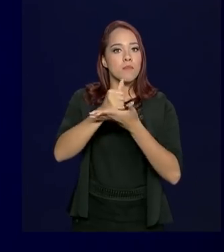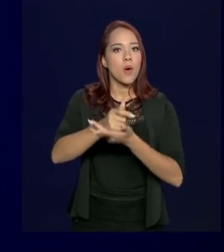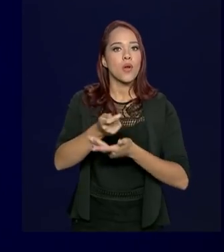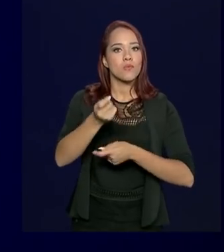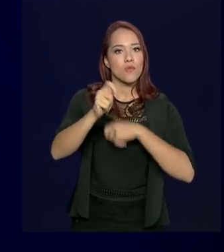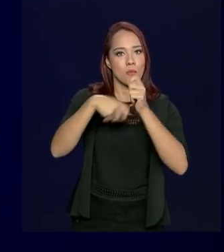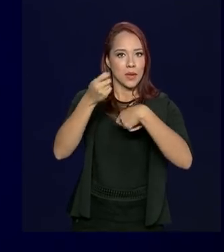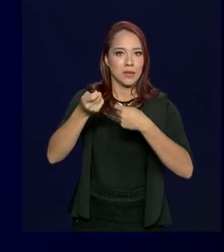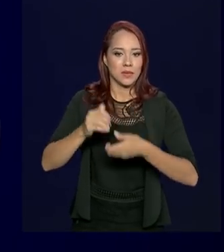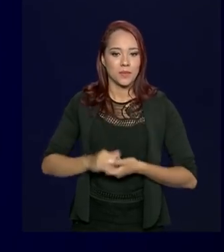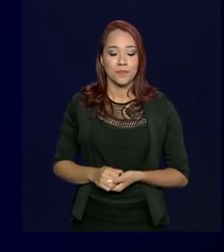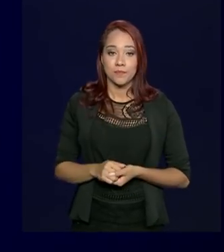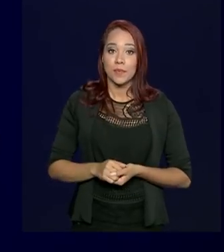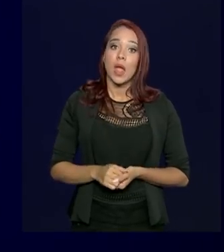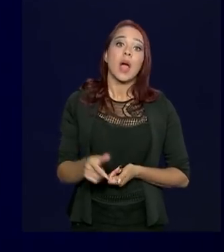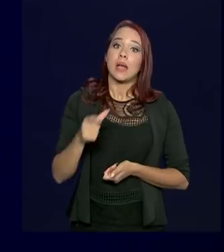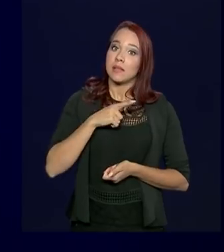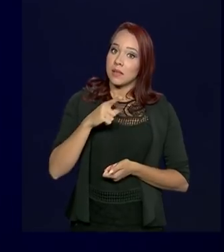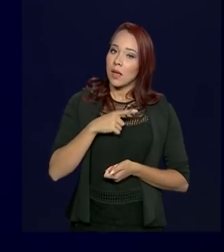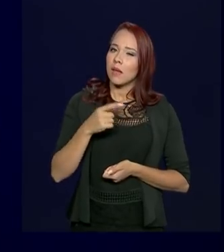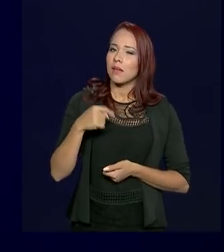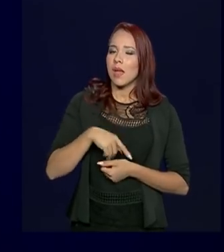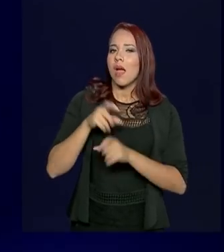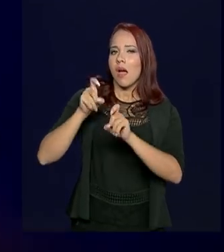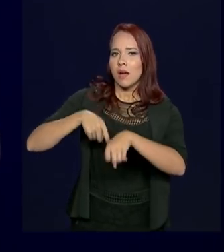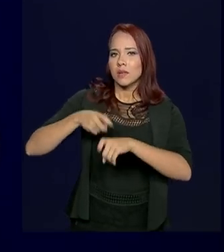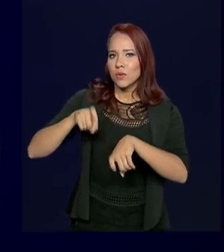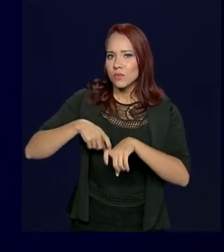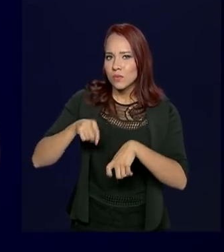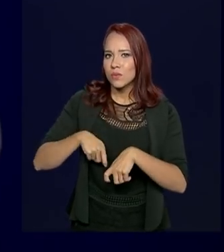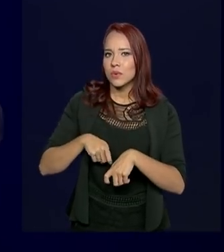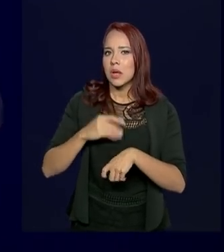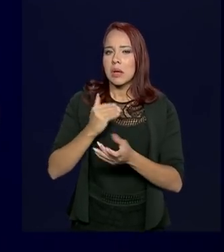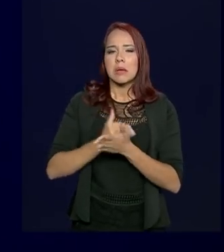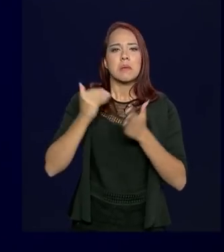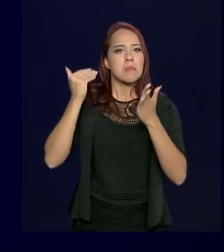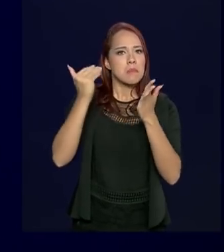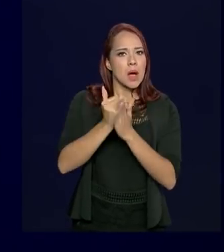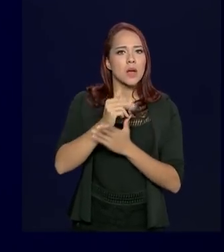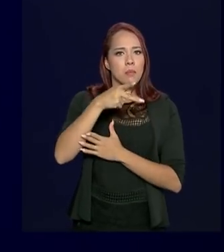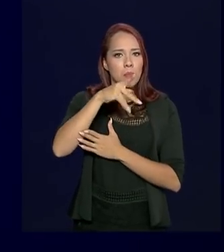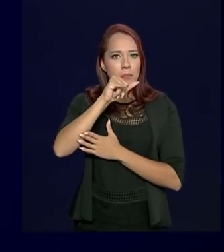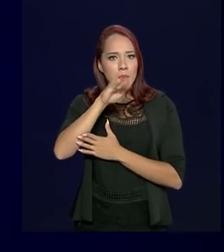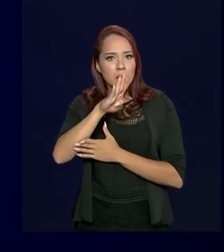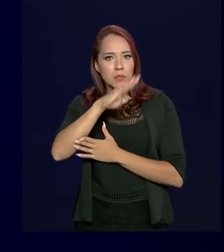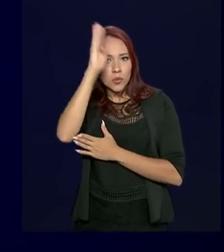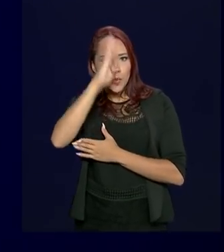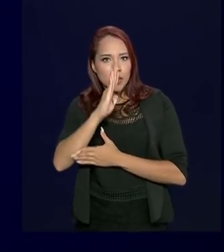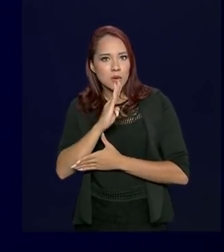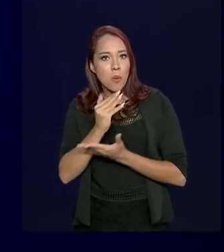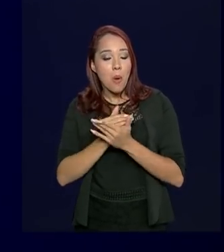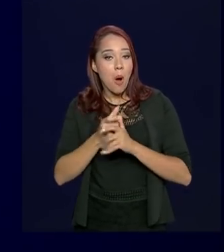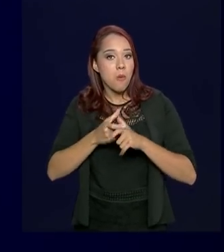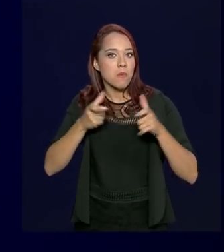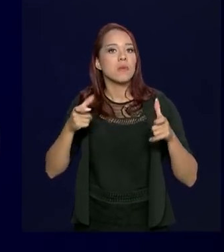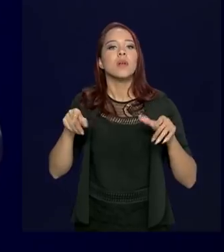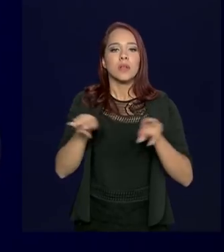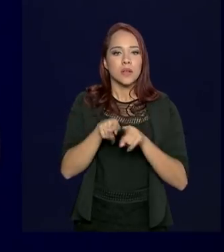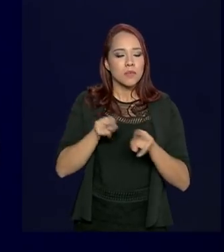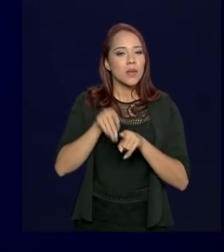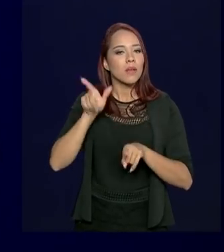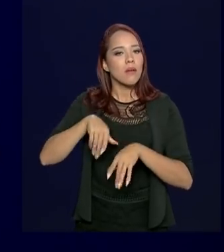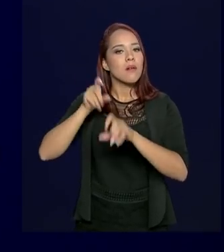Nós temos aí uma agricultura que, além de puxar o PIB do Brasil, ela ainda é uma